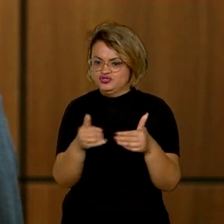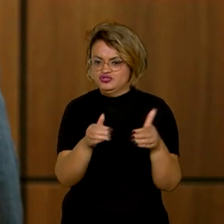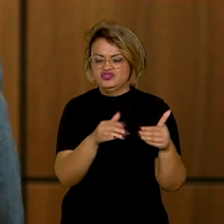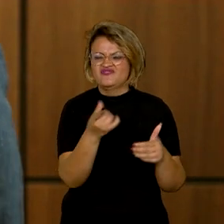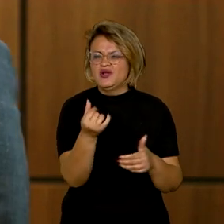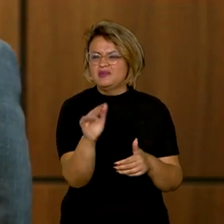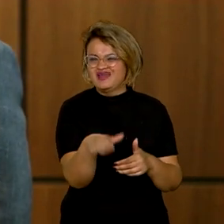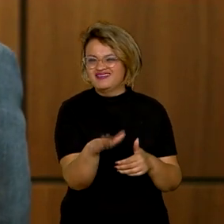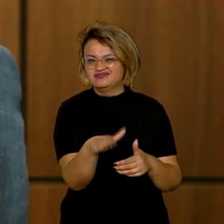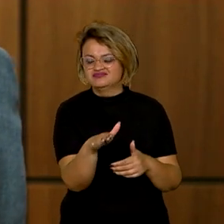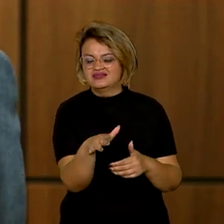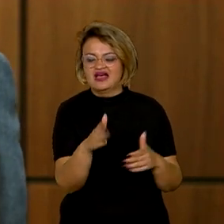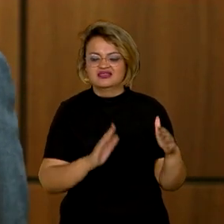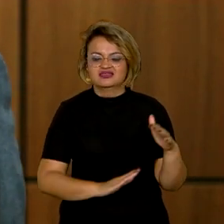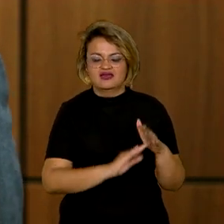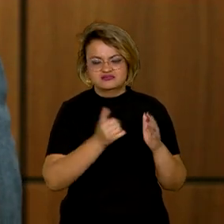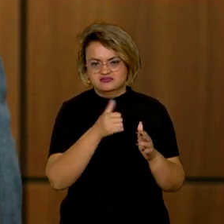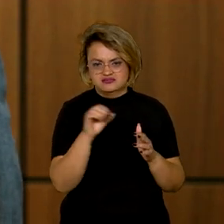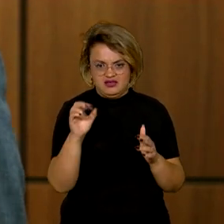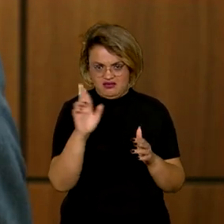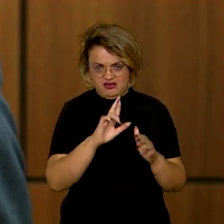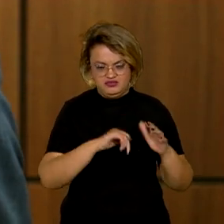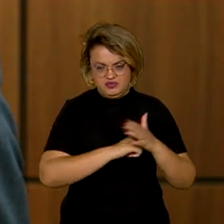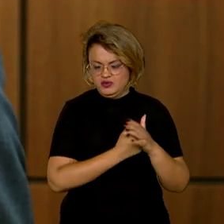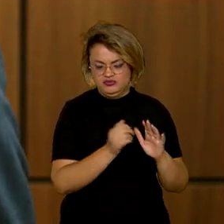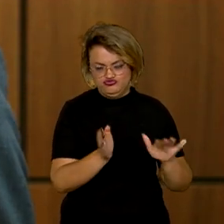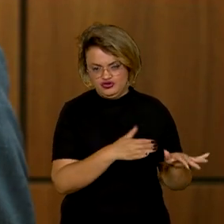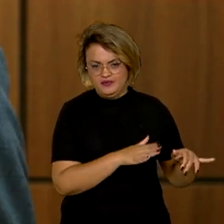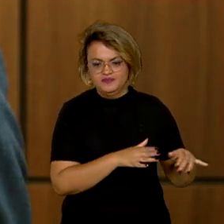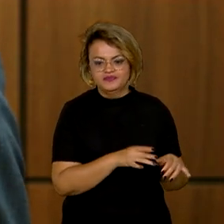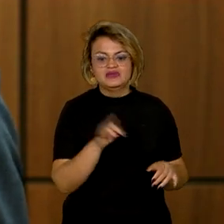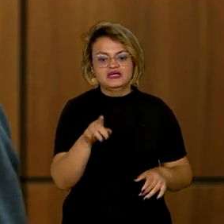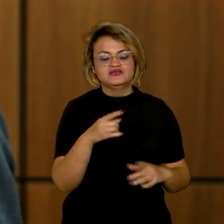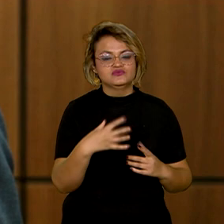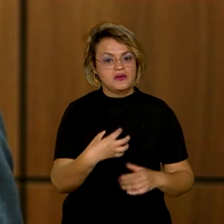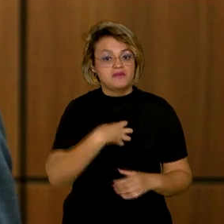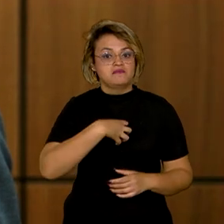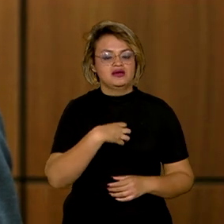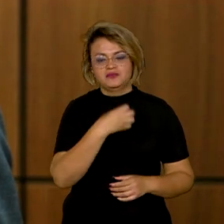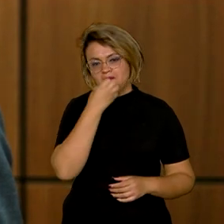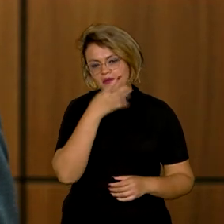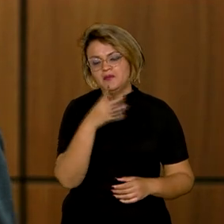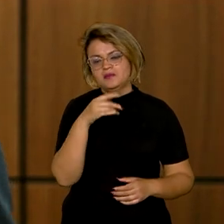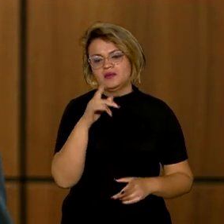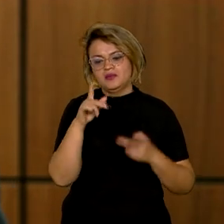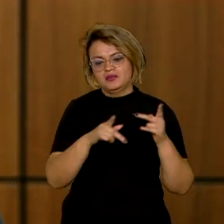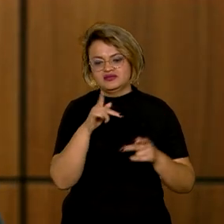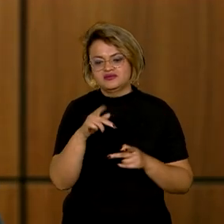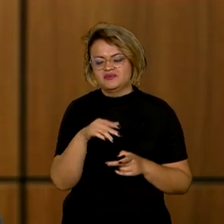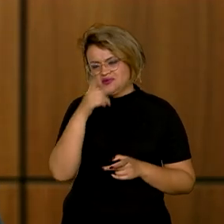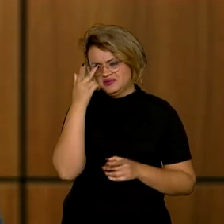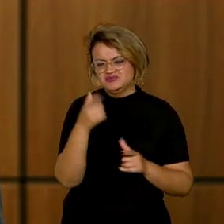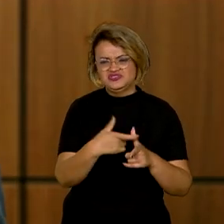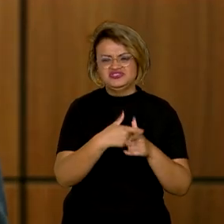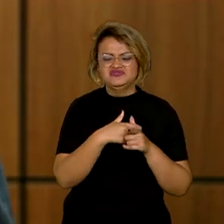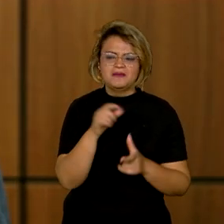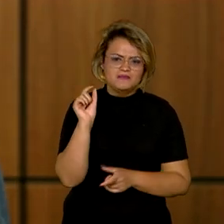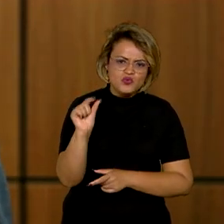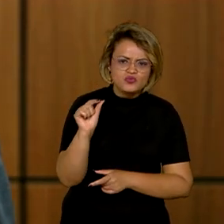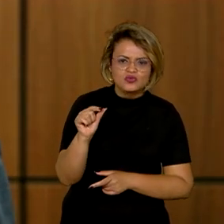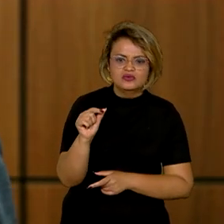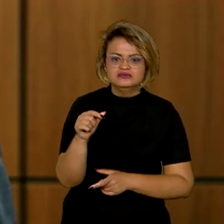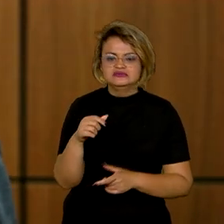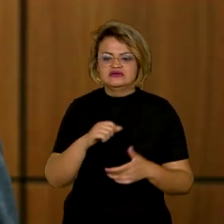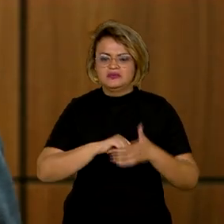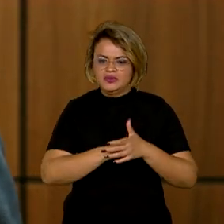pequeno valor, aquelas que estão em até R 100. E isso tem um impacto muito grande para a população, porque quem tinha uma dívida pequena estava